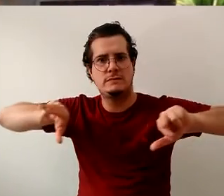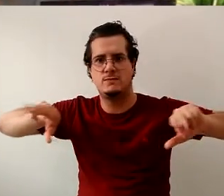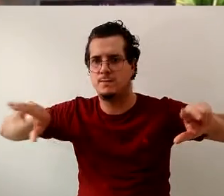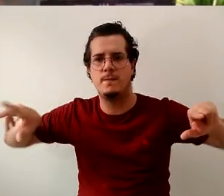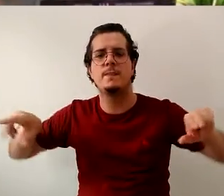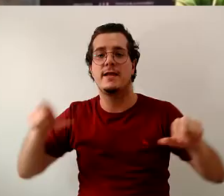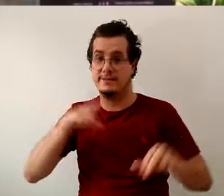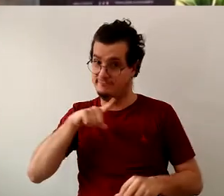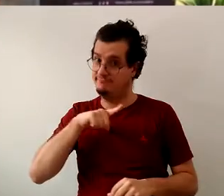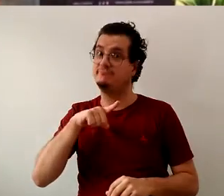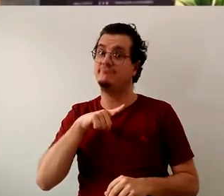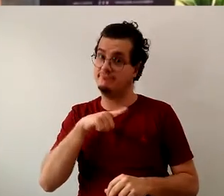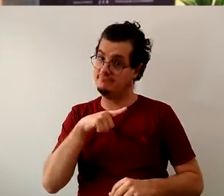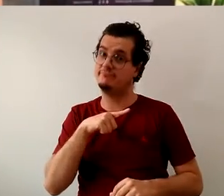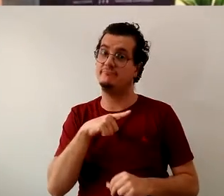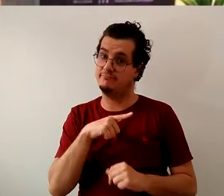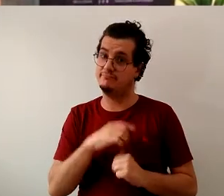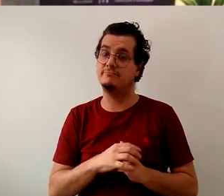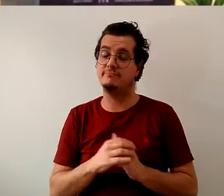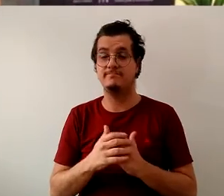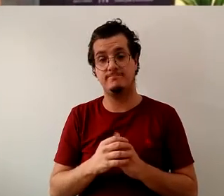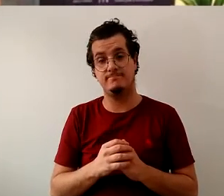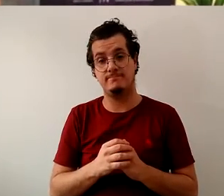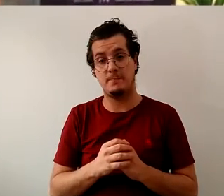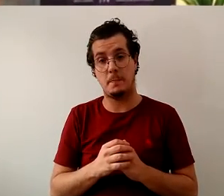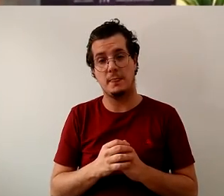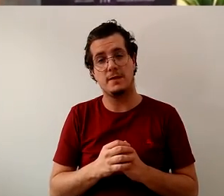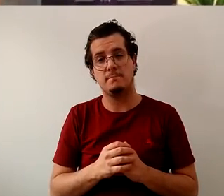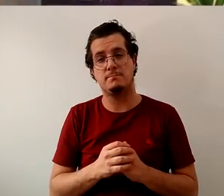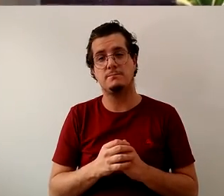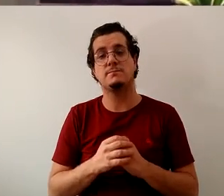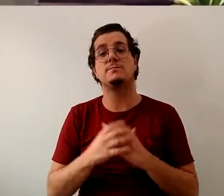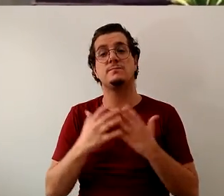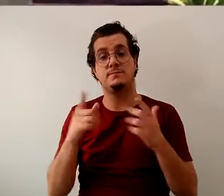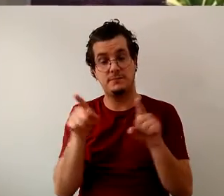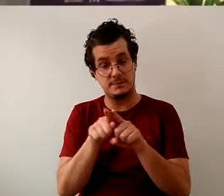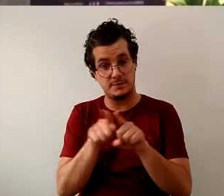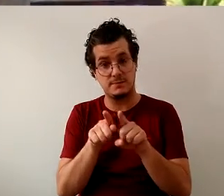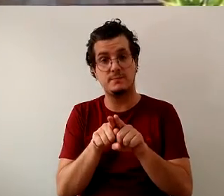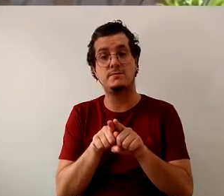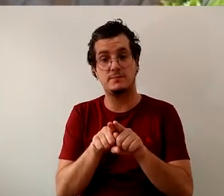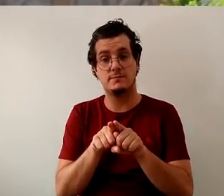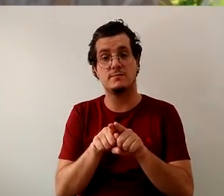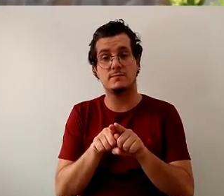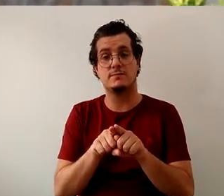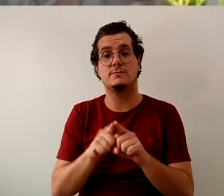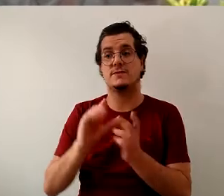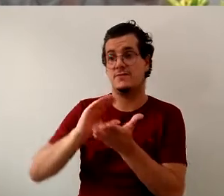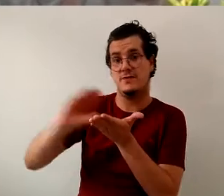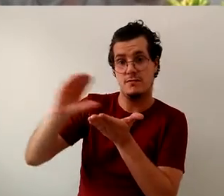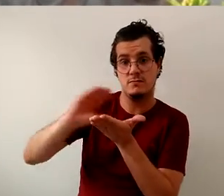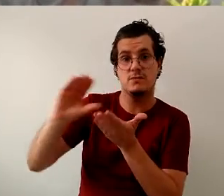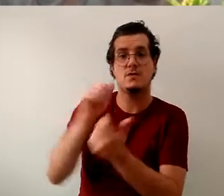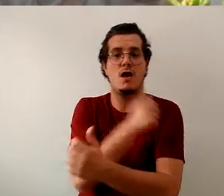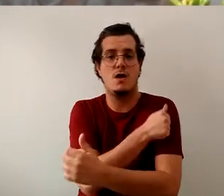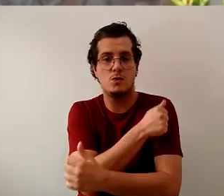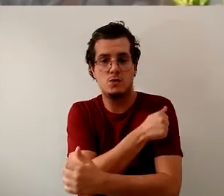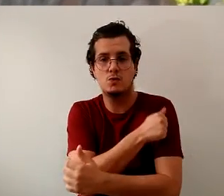discente, pesquisando em diversas linhas. E a quantidade de bolsa para alunos